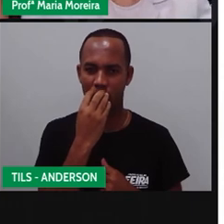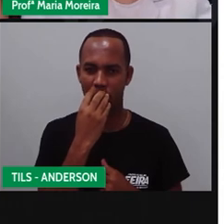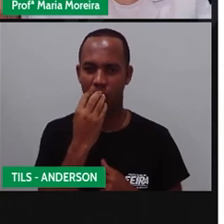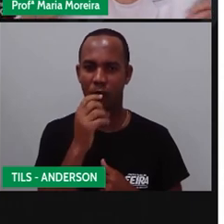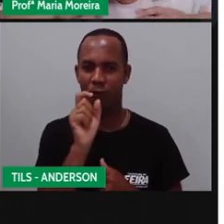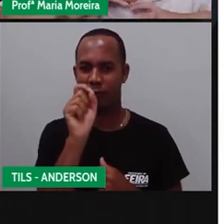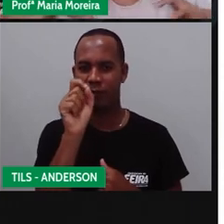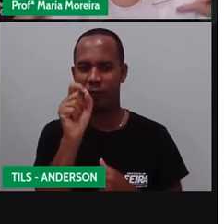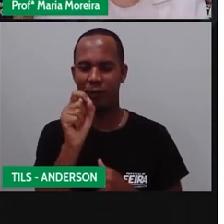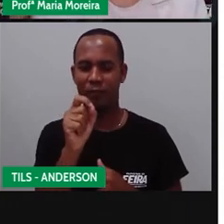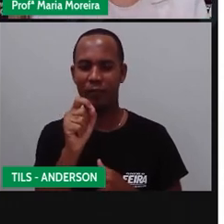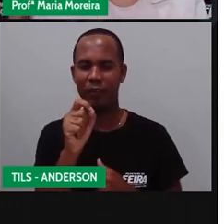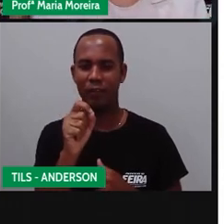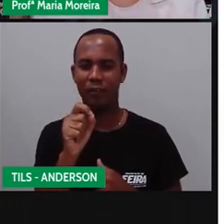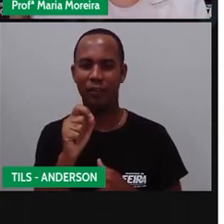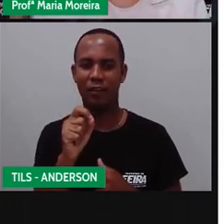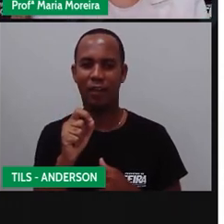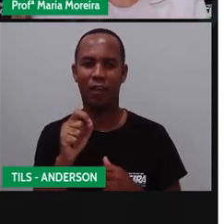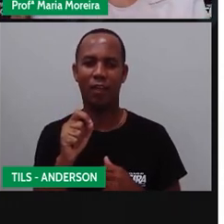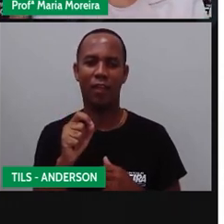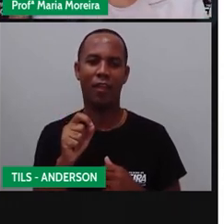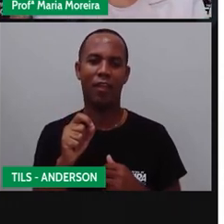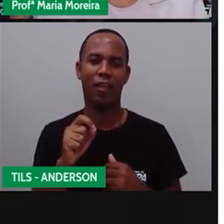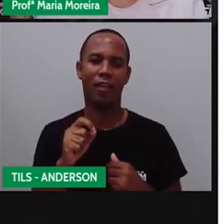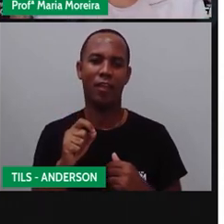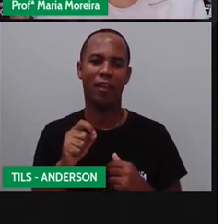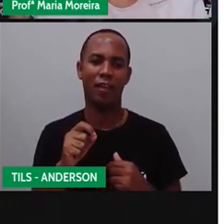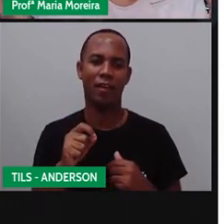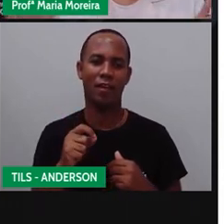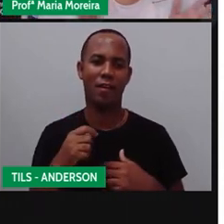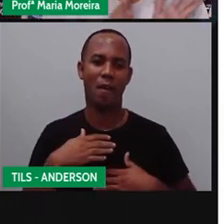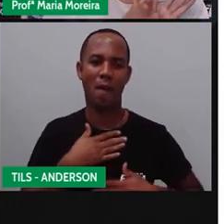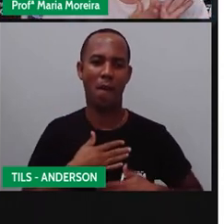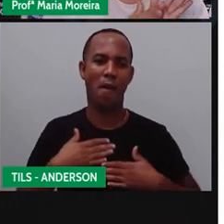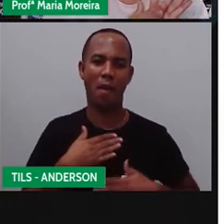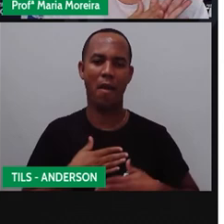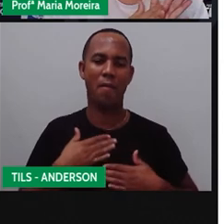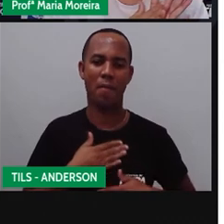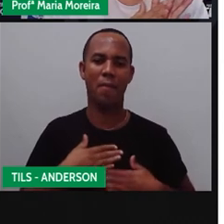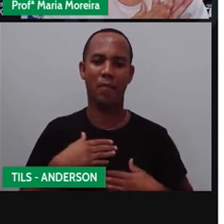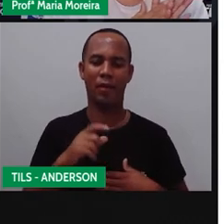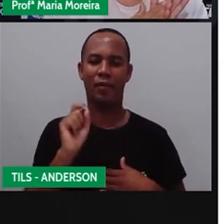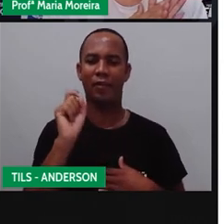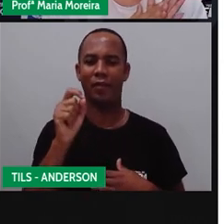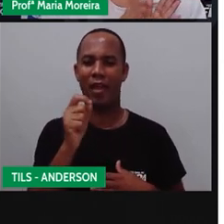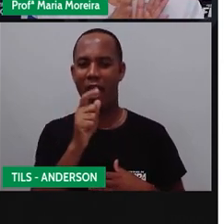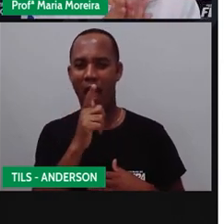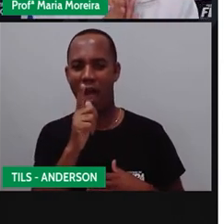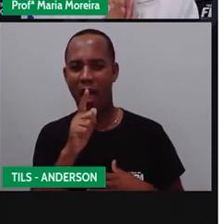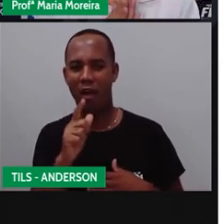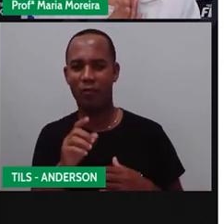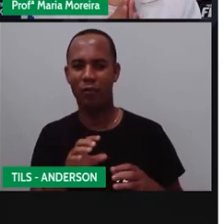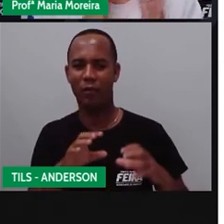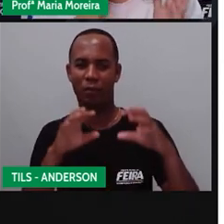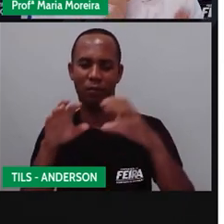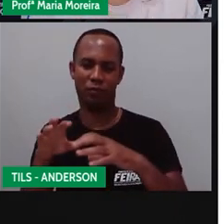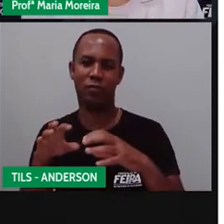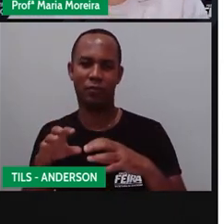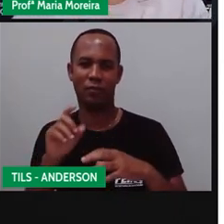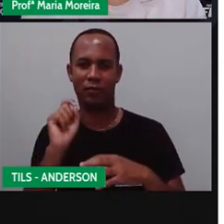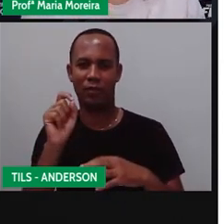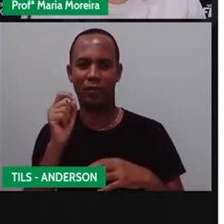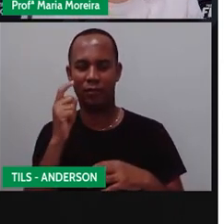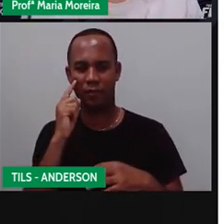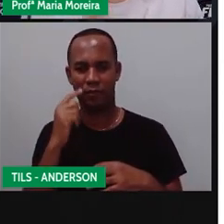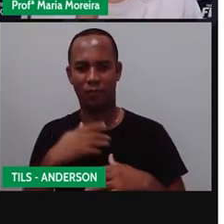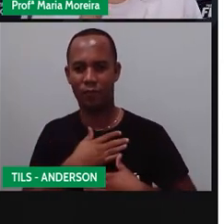Tibum. Se aparece a palavra, né? Mesmo se não é onomatopeia, já temos aí um traço de uma linguagem o quê? Verbal. E aí,